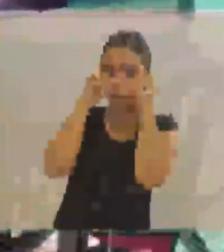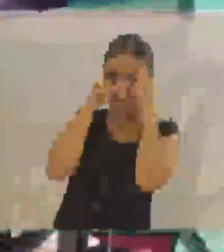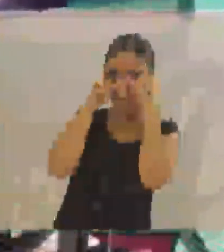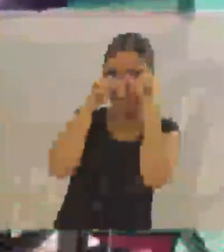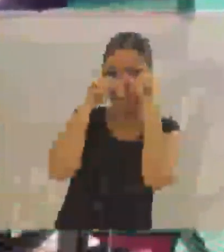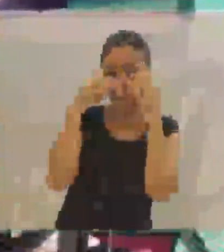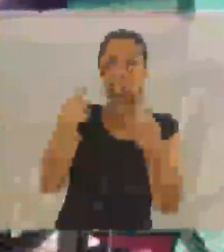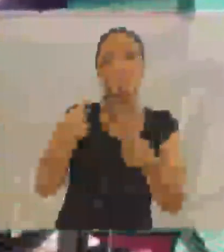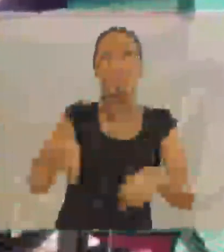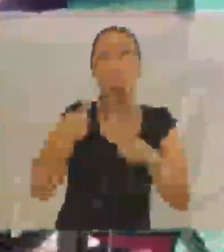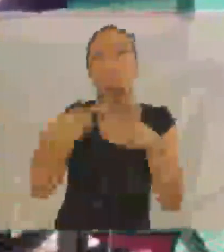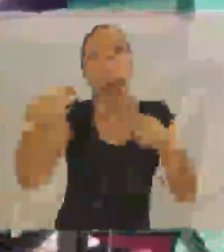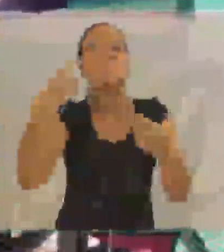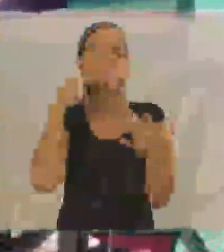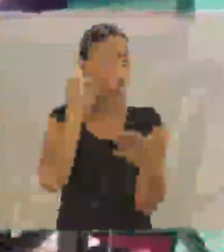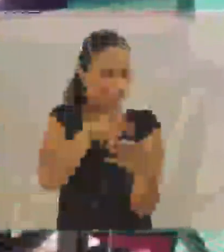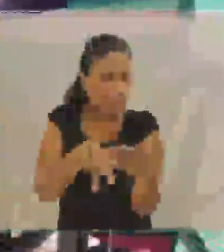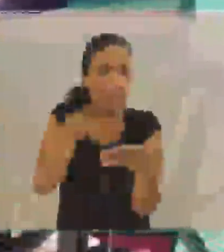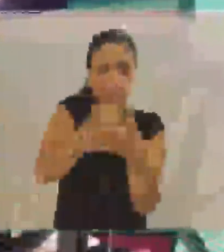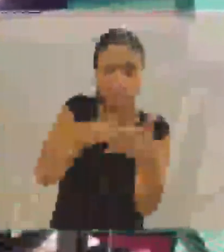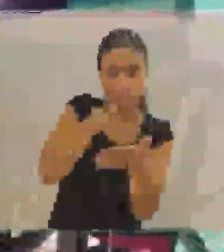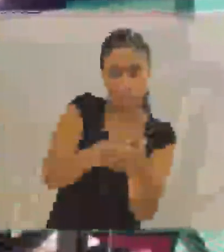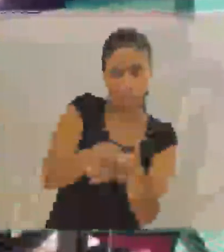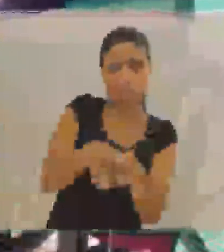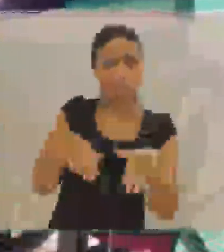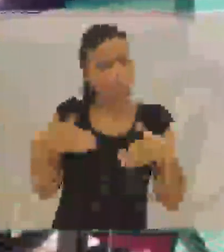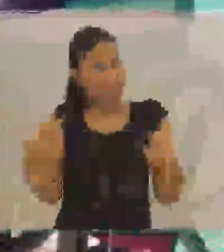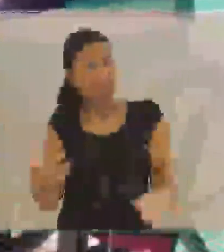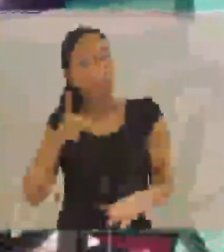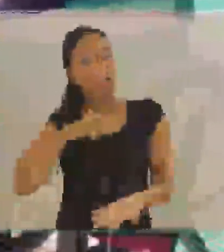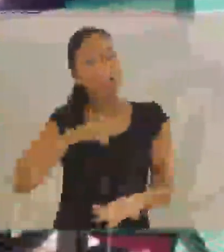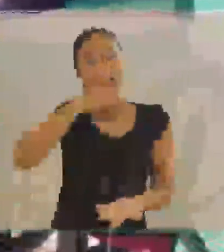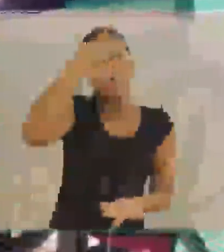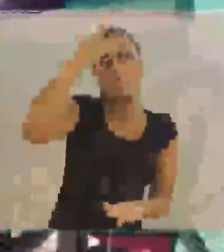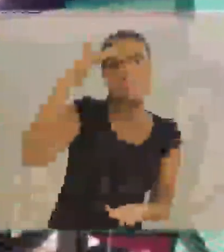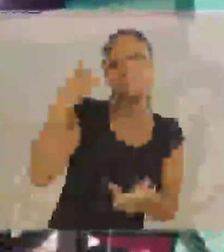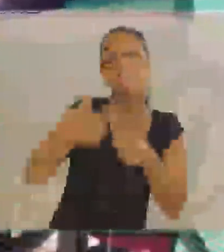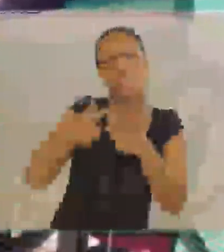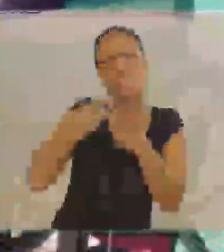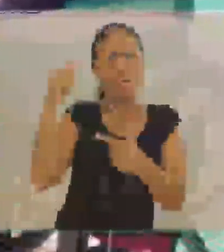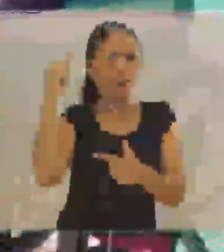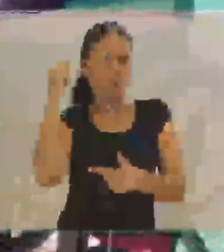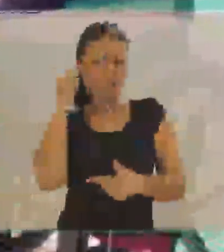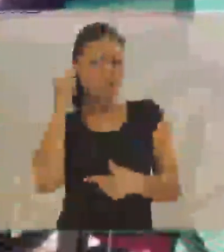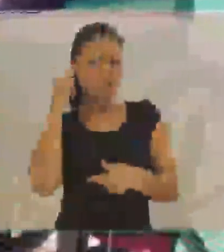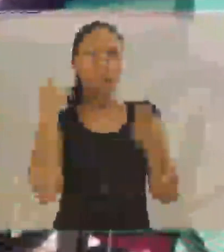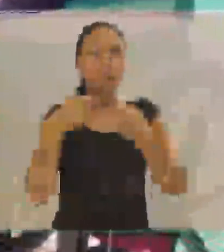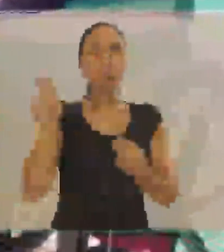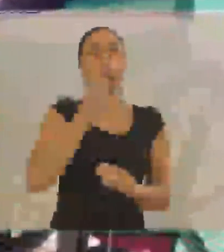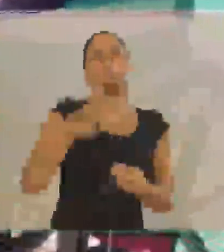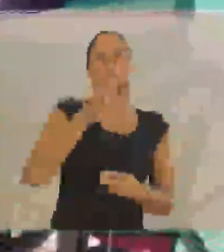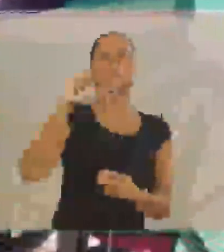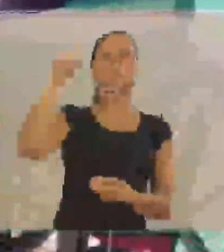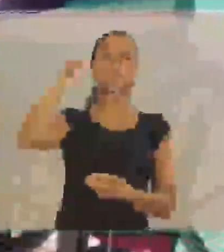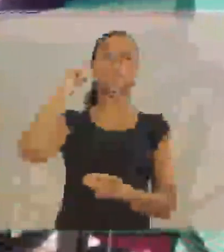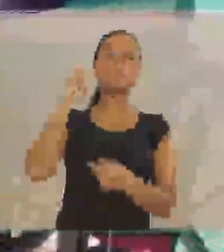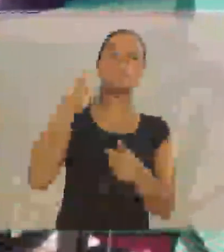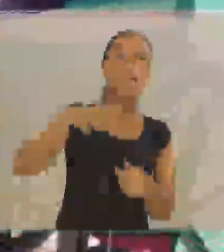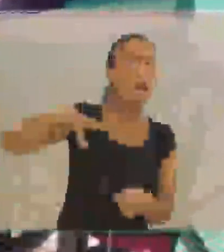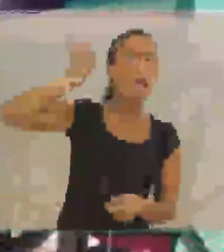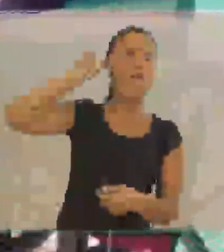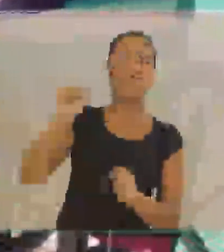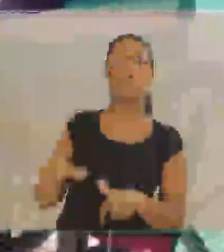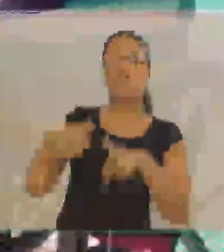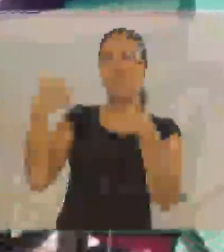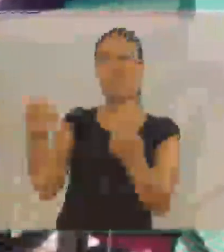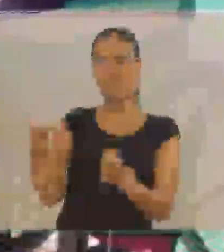óculos para poder ler, para poder escrever? Então, existem pessoas que têm um problema auditivo e precisam usar o